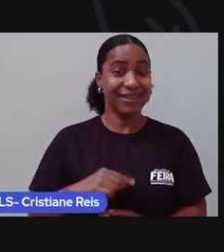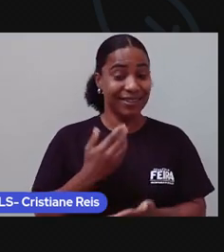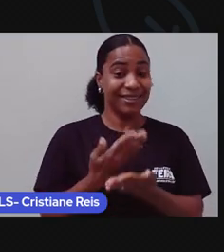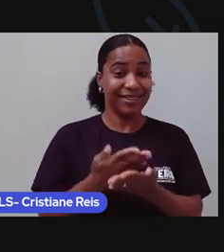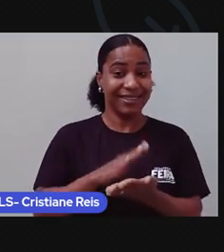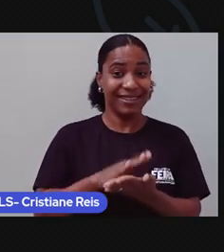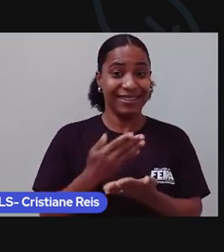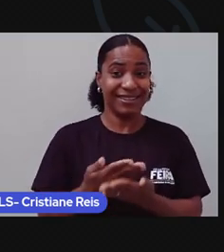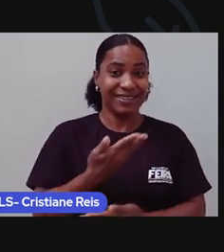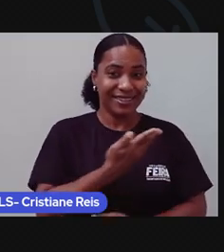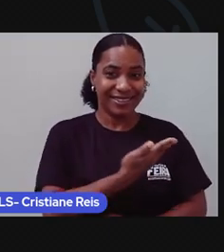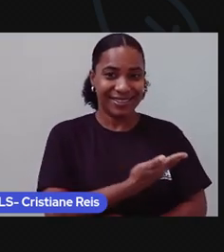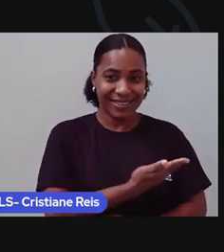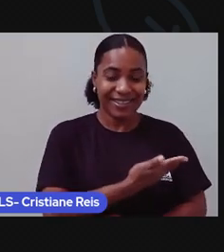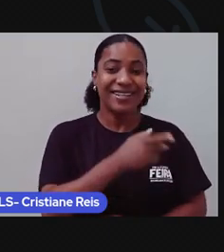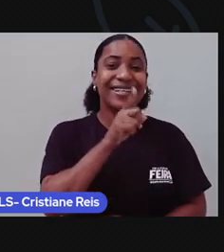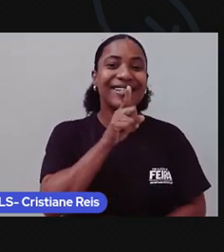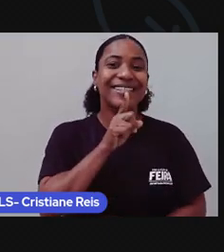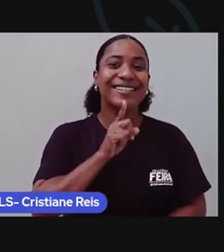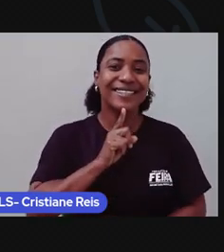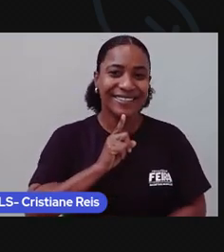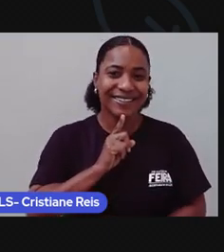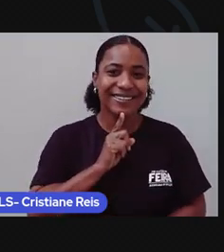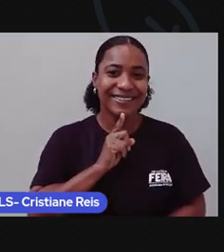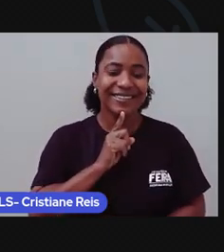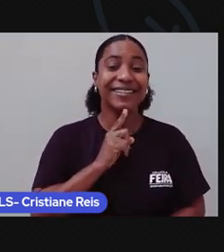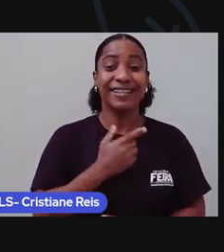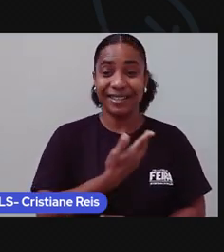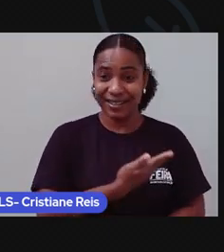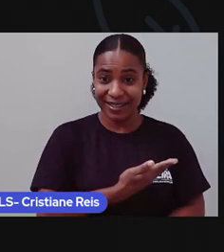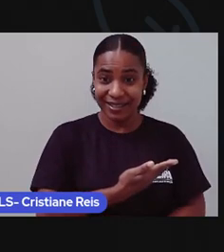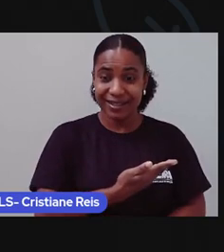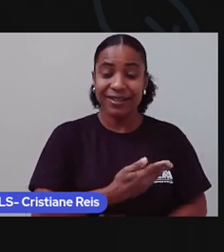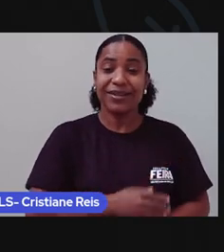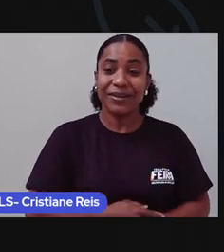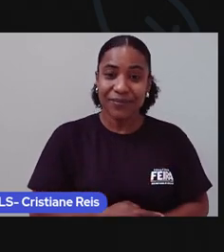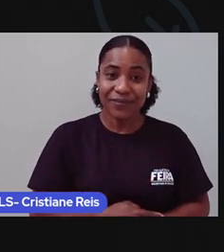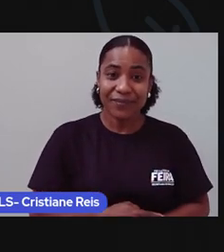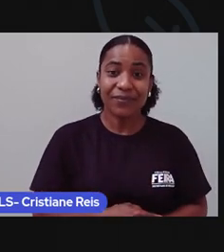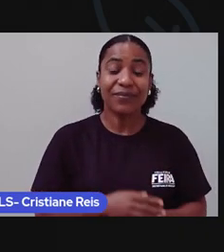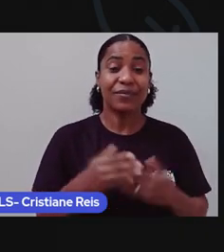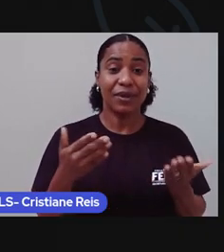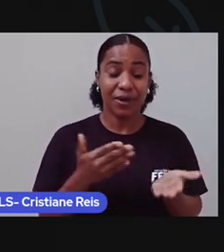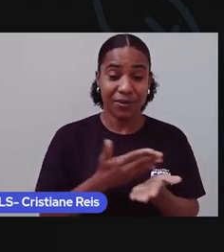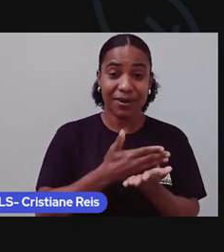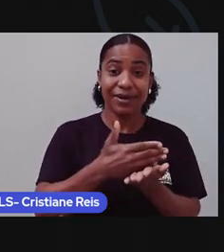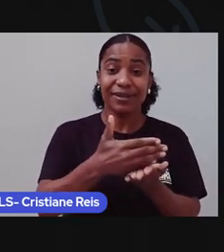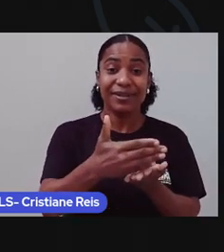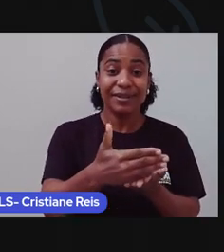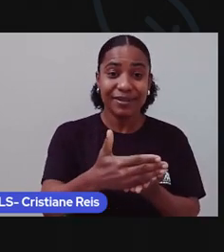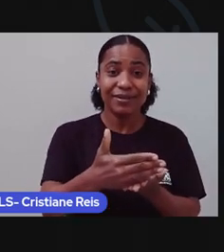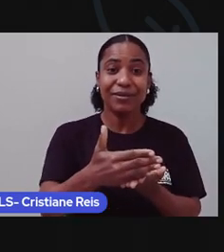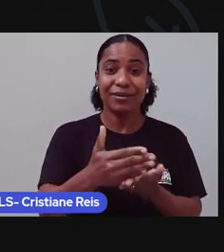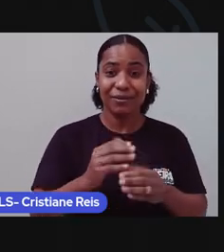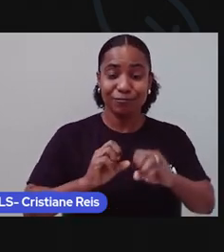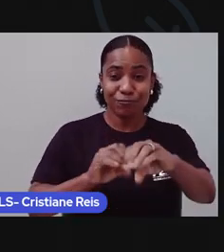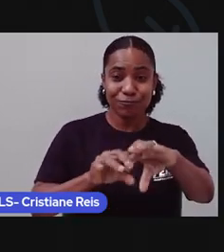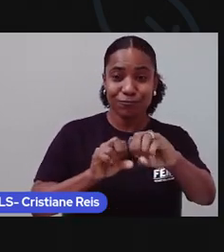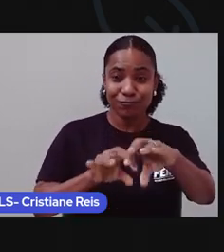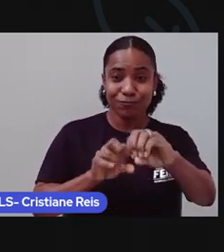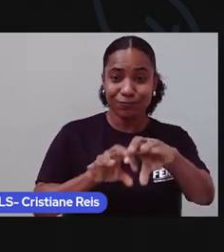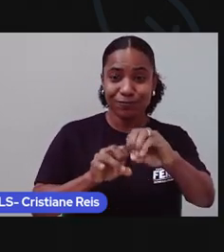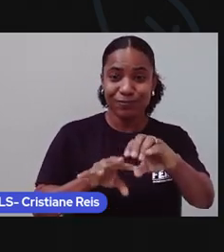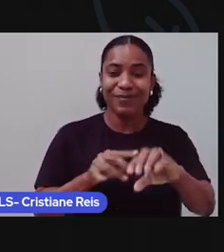é Cristiane Reis. Hoje estamos dando início à nossa Class